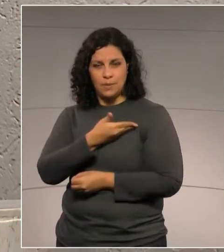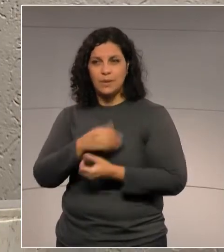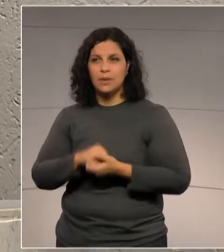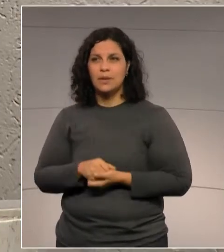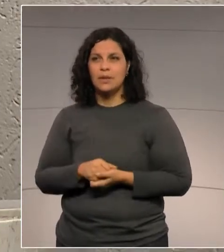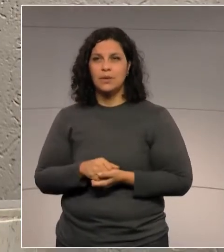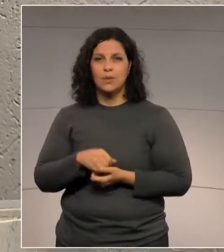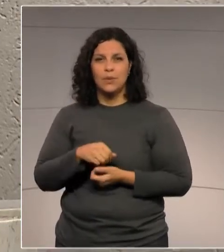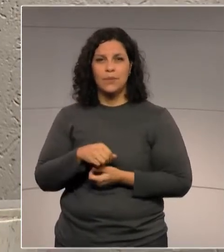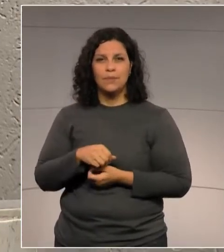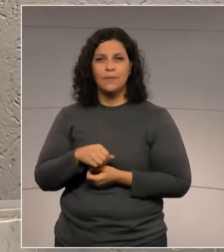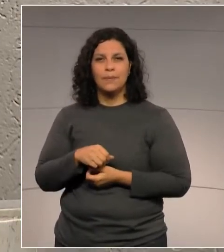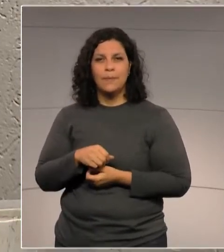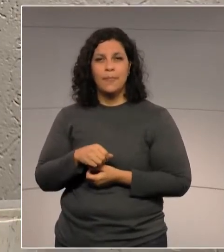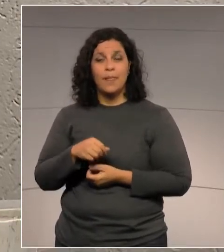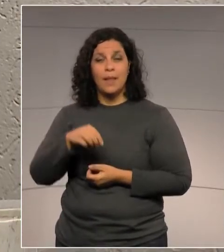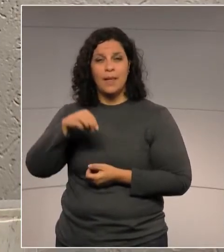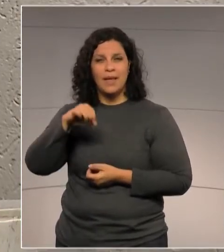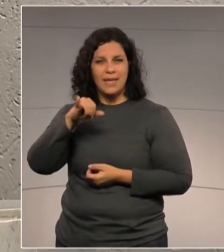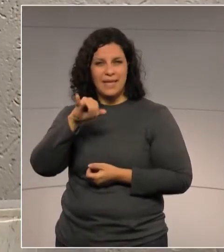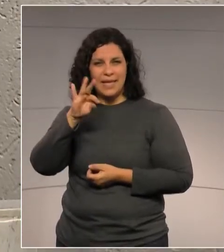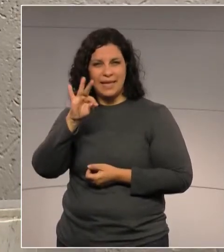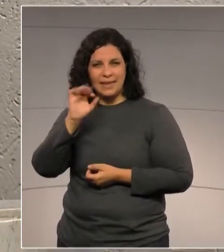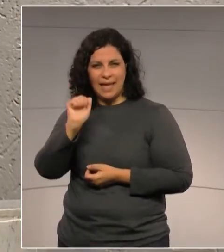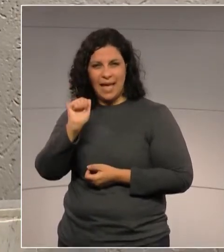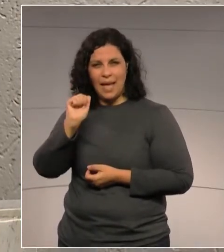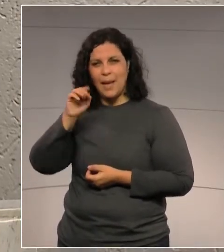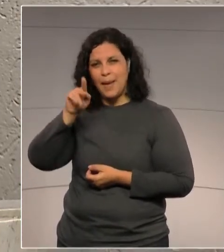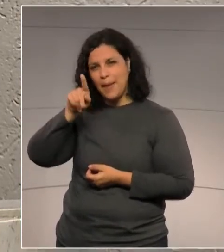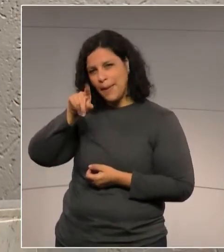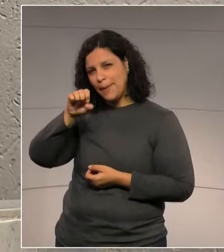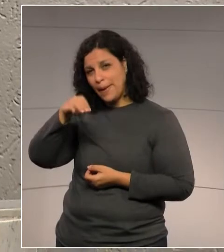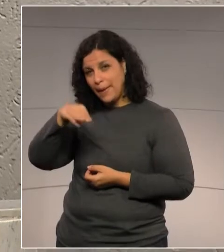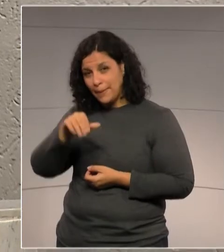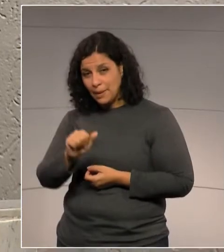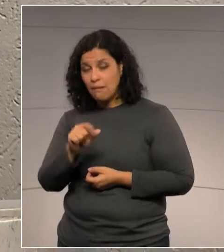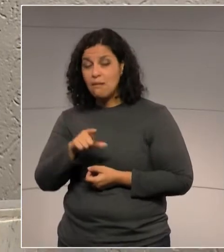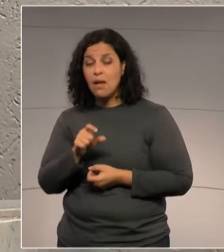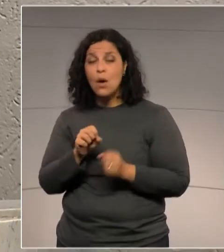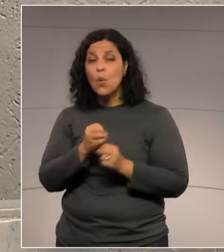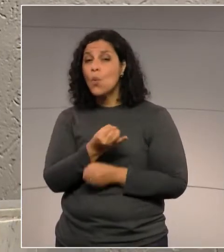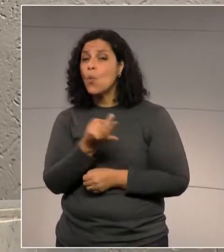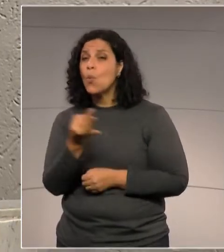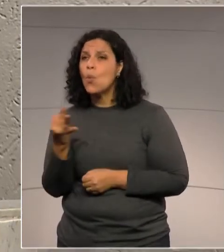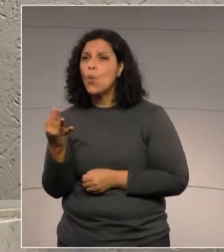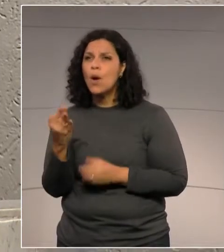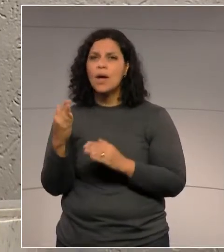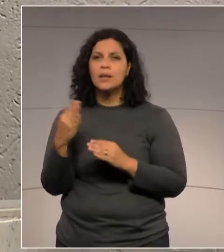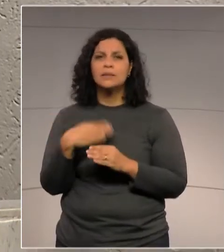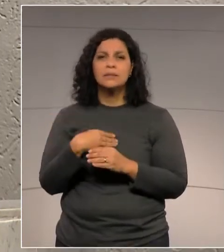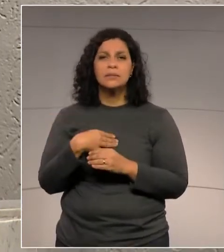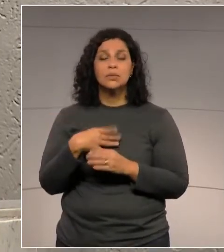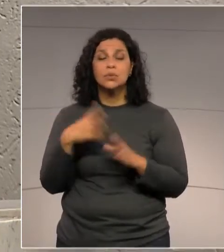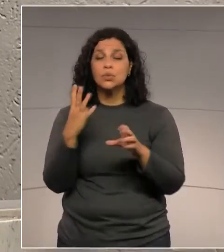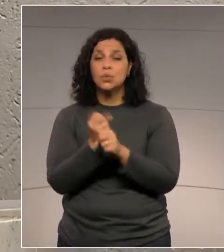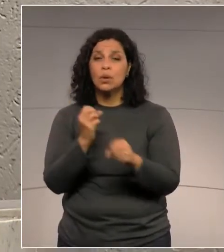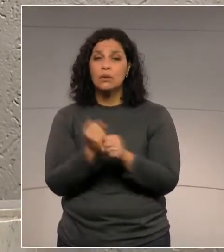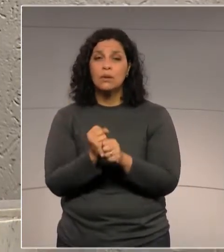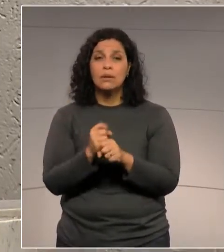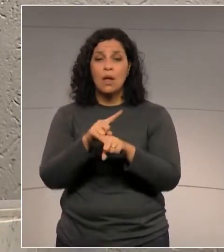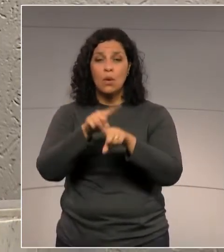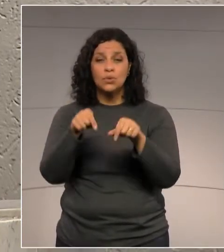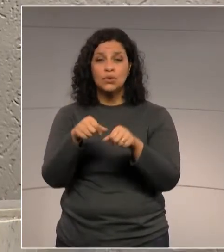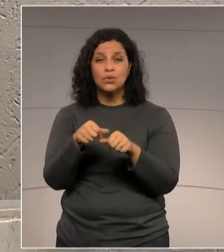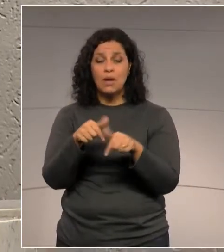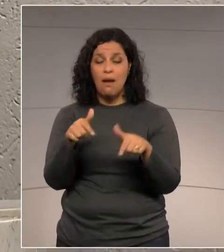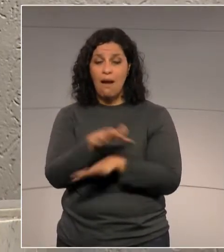do Marcel Micheleto e Itapema? Quantos centímetros quadrados, não, quantas centenas de metros quadrados tem de